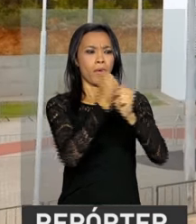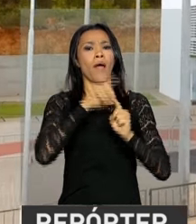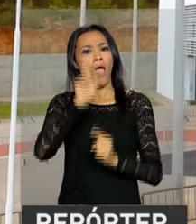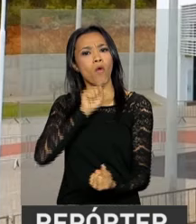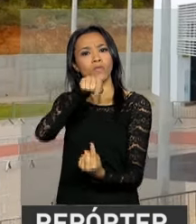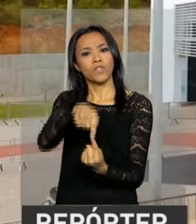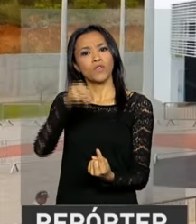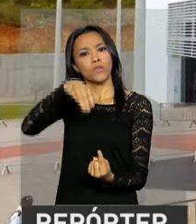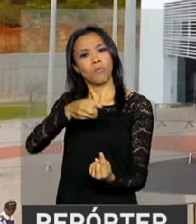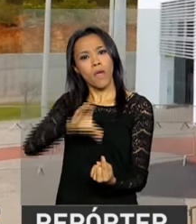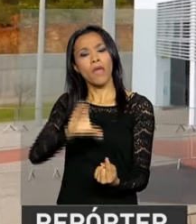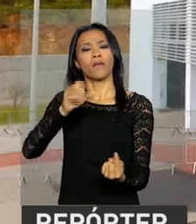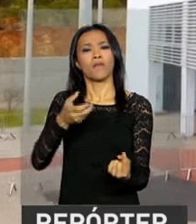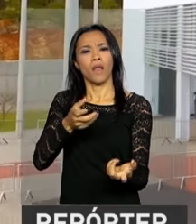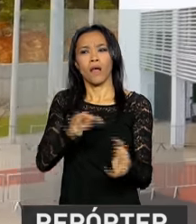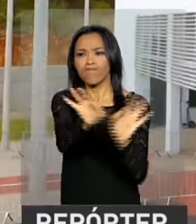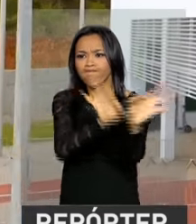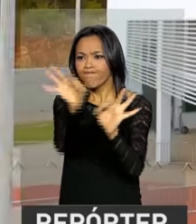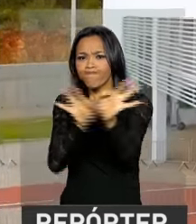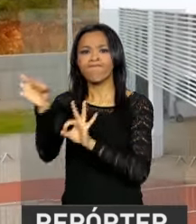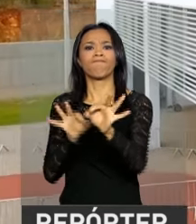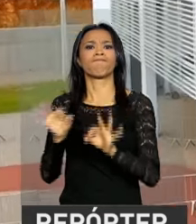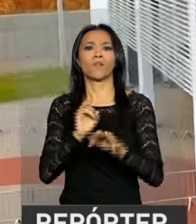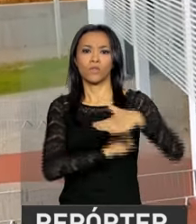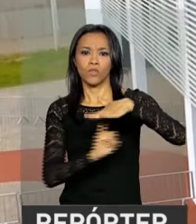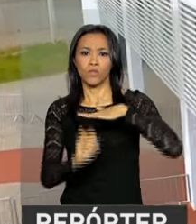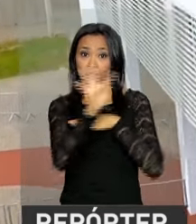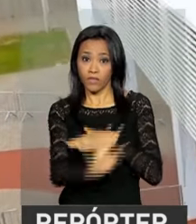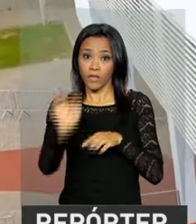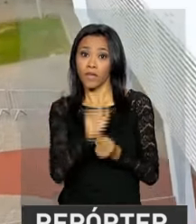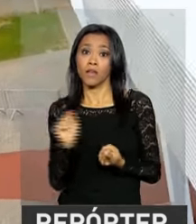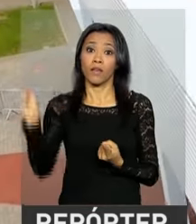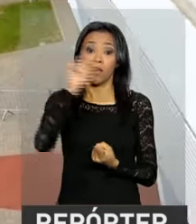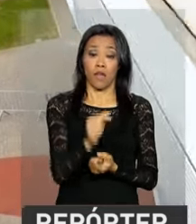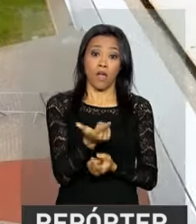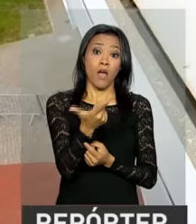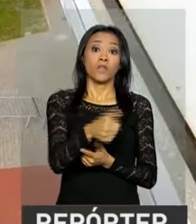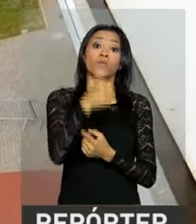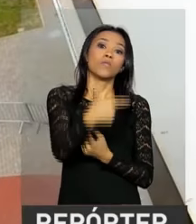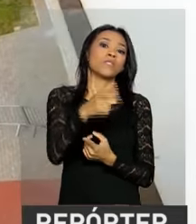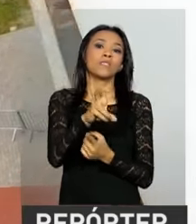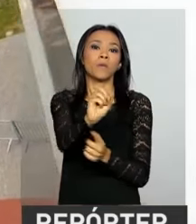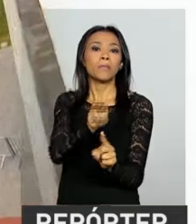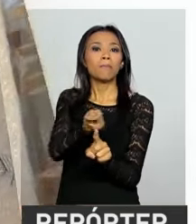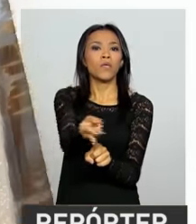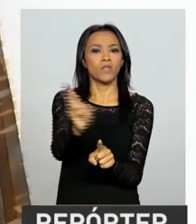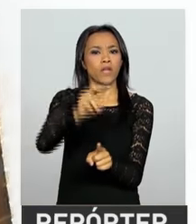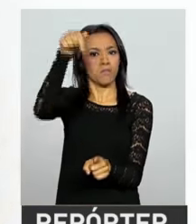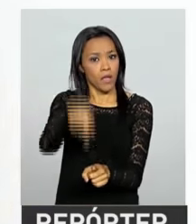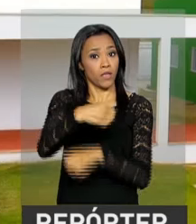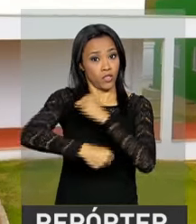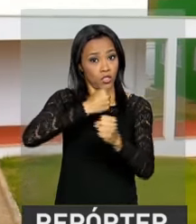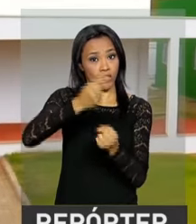expansão, adequação e modernização das instalações dos institutos federais, com orçamento de 250 milhões de reais para este